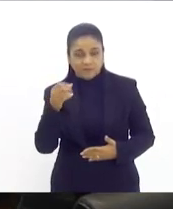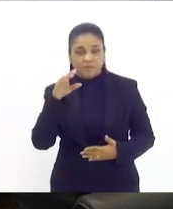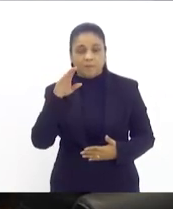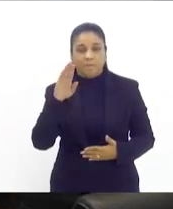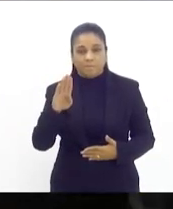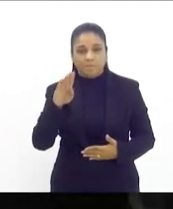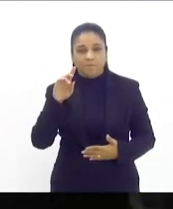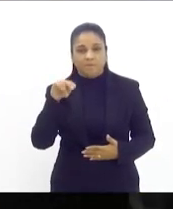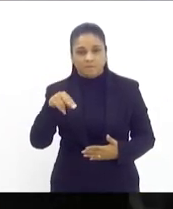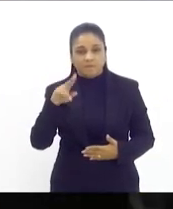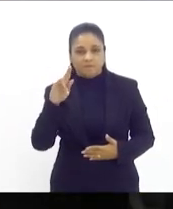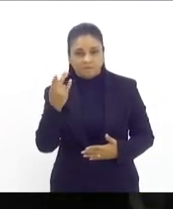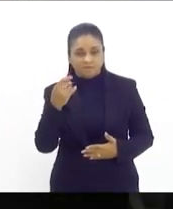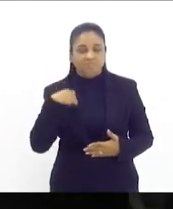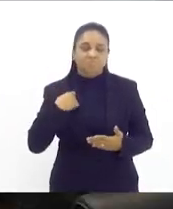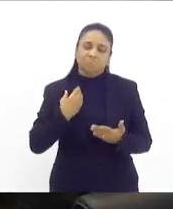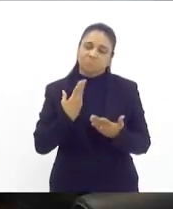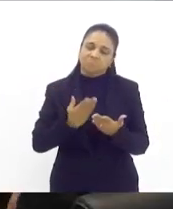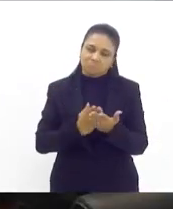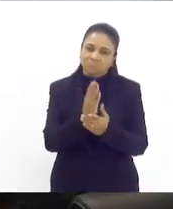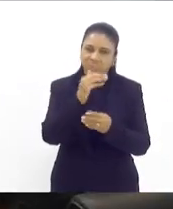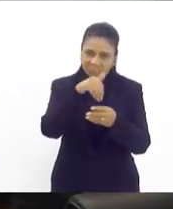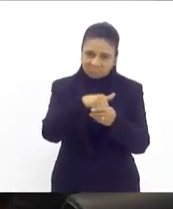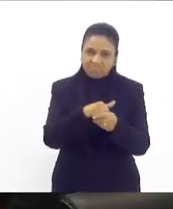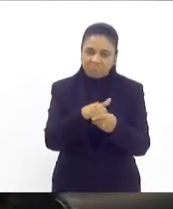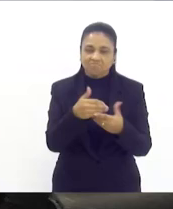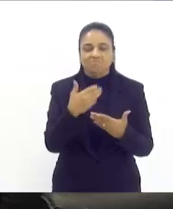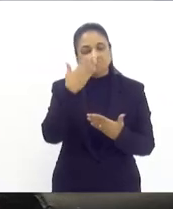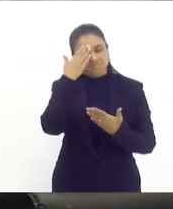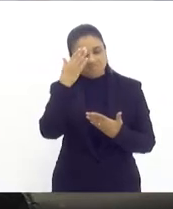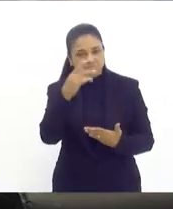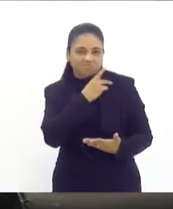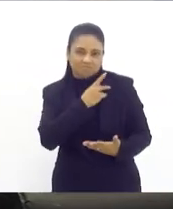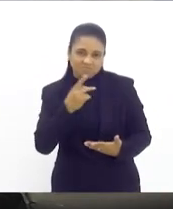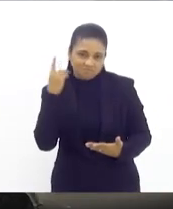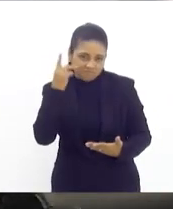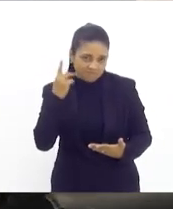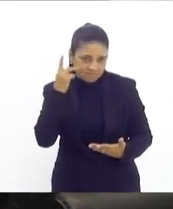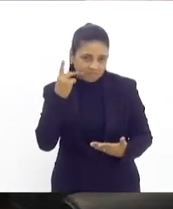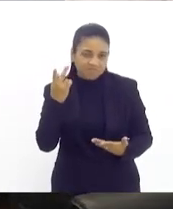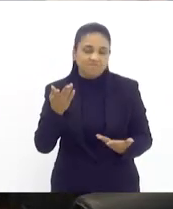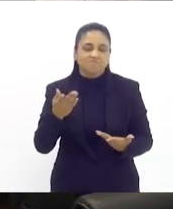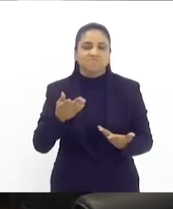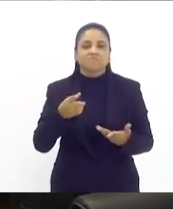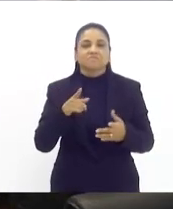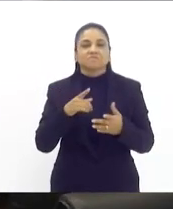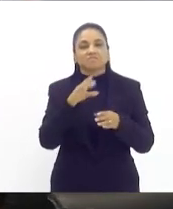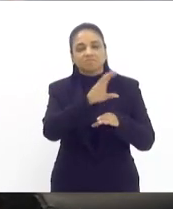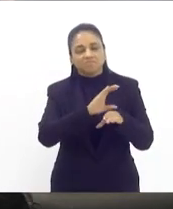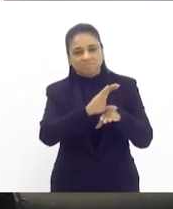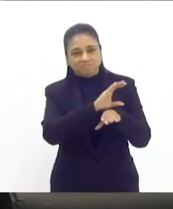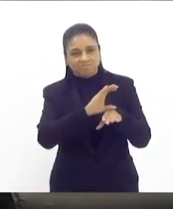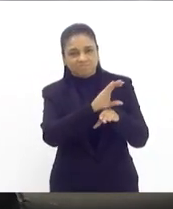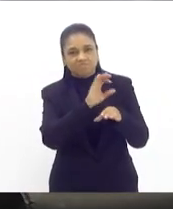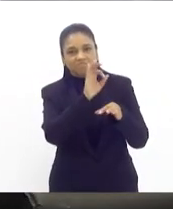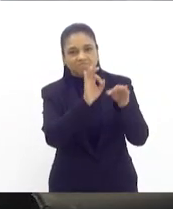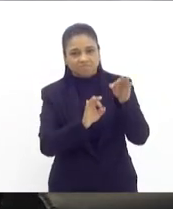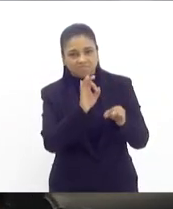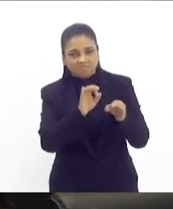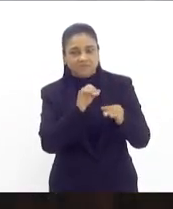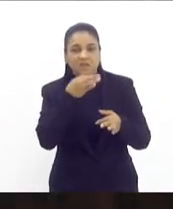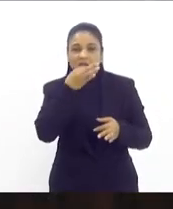Parecer favorável, presidente. Muito obrigado, deputado. Para emitir parecer pela Comissão de Assuntos Municipais e